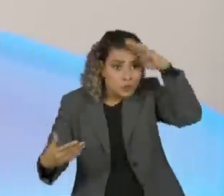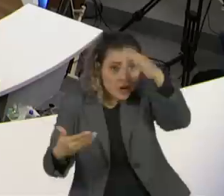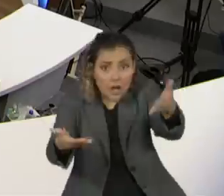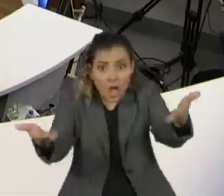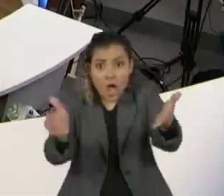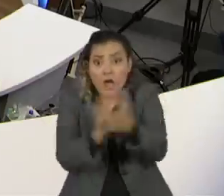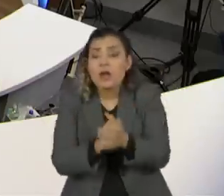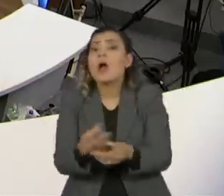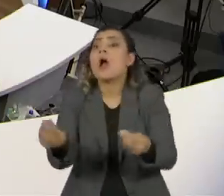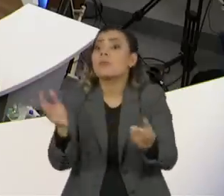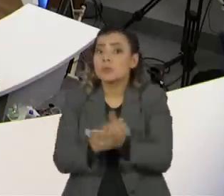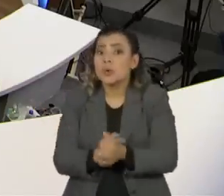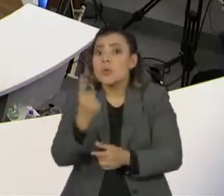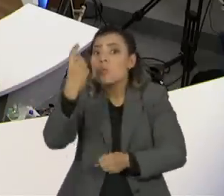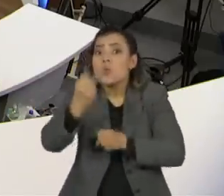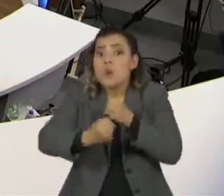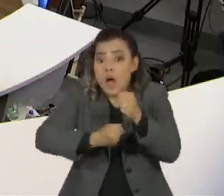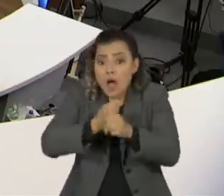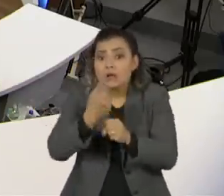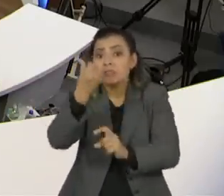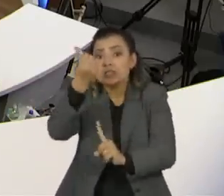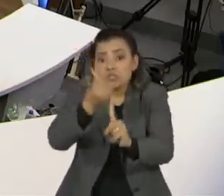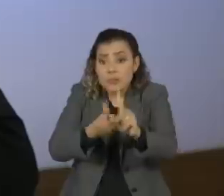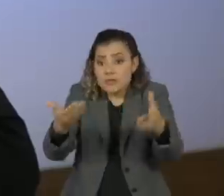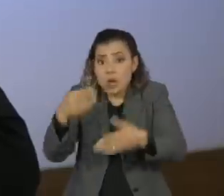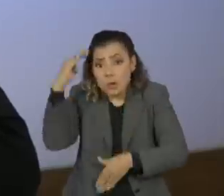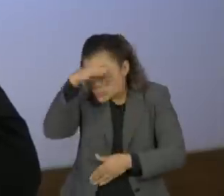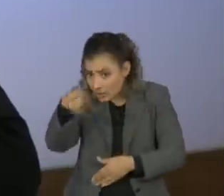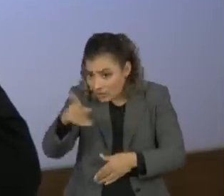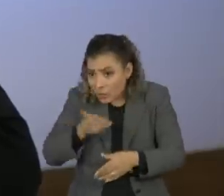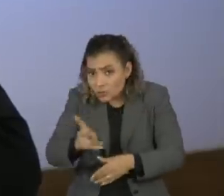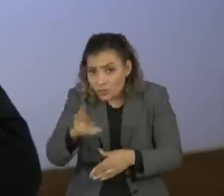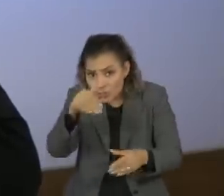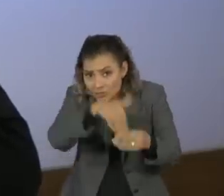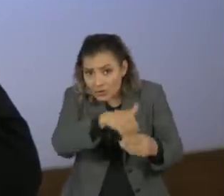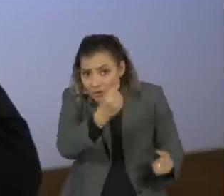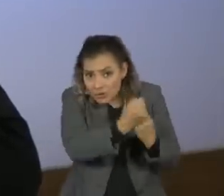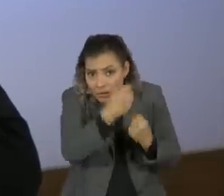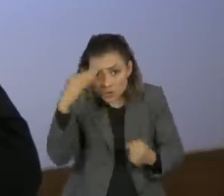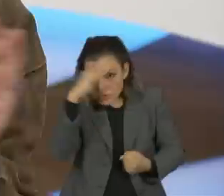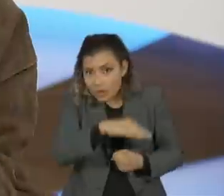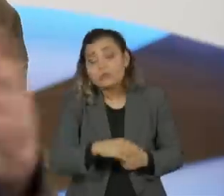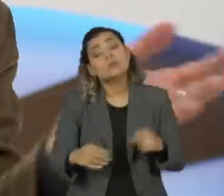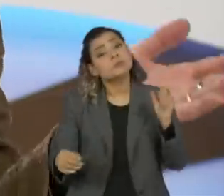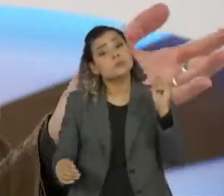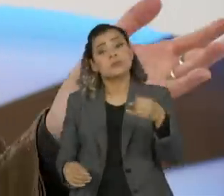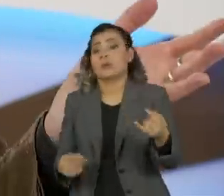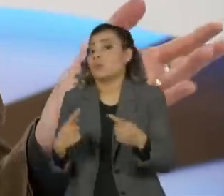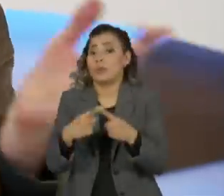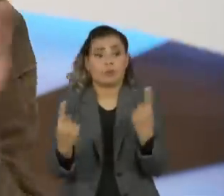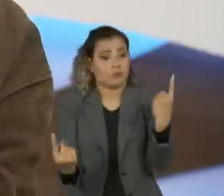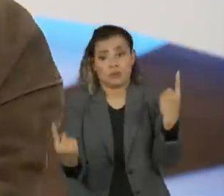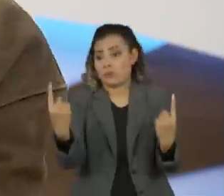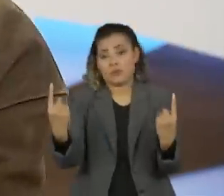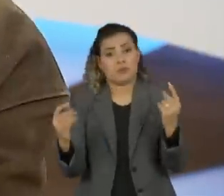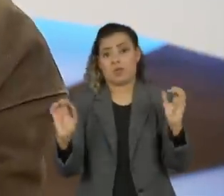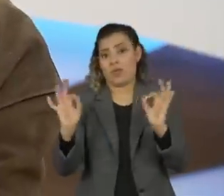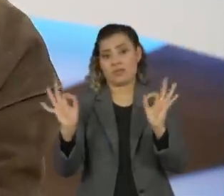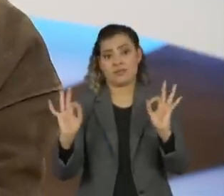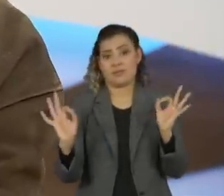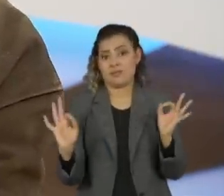Mesmo depois desse ano e meio de Bolsonaro, você absteria? Eu me absteria, porque eu também, eu acho que, inclusive,